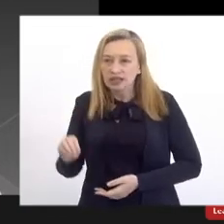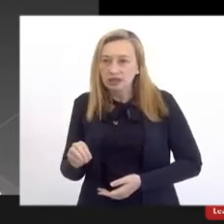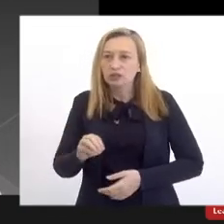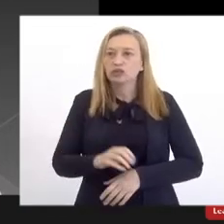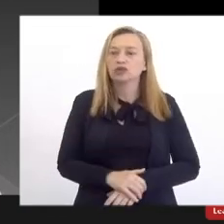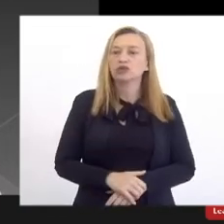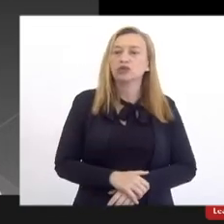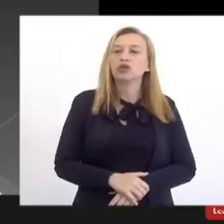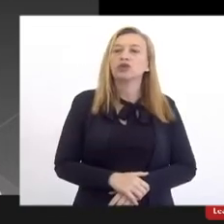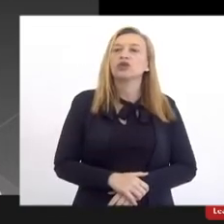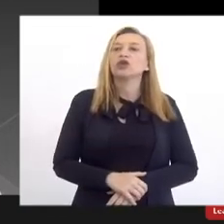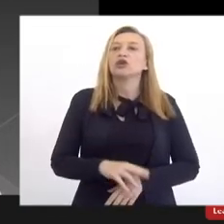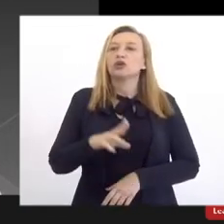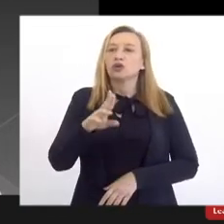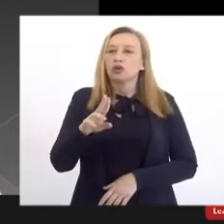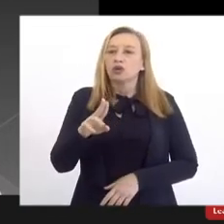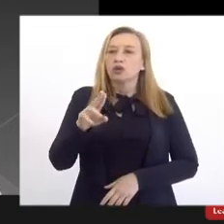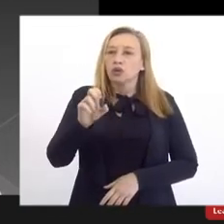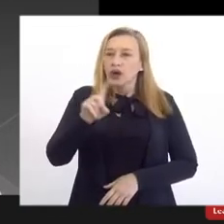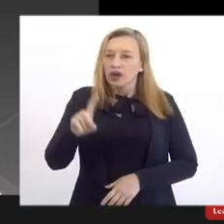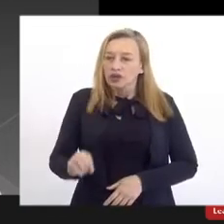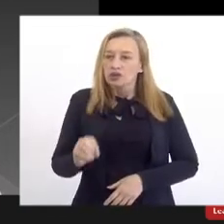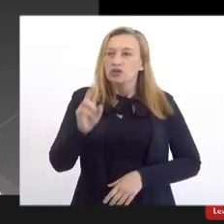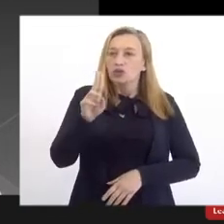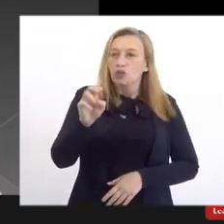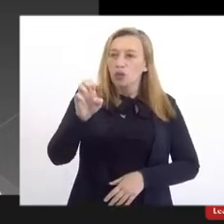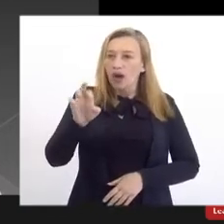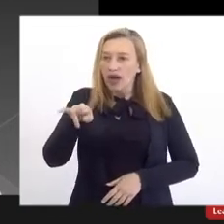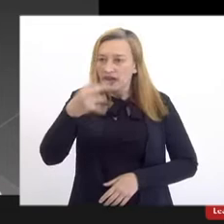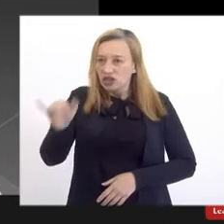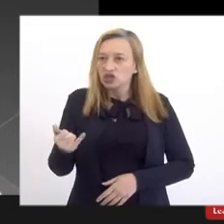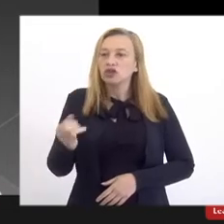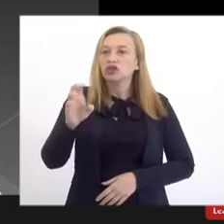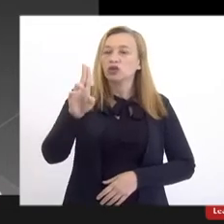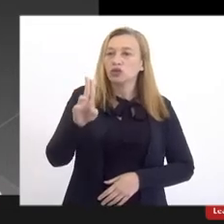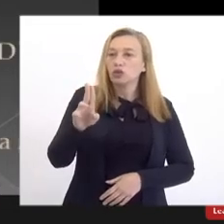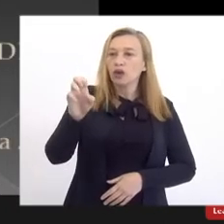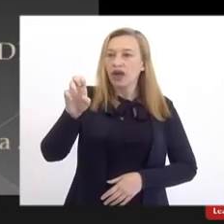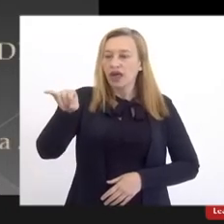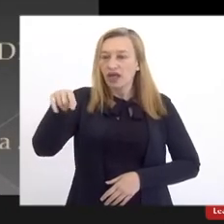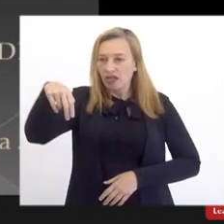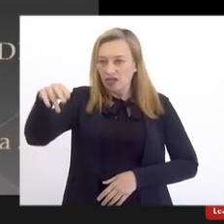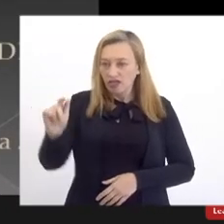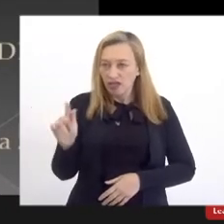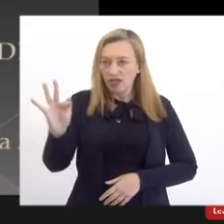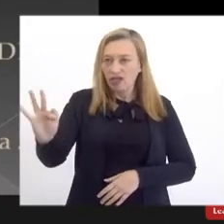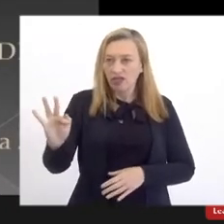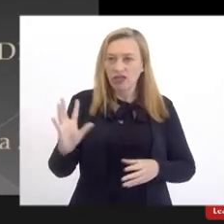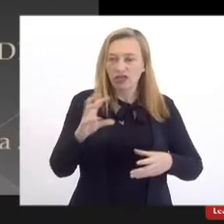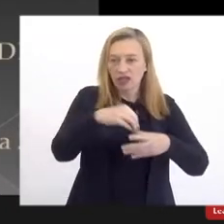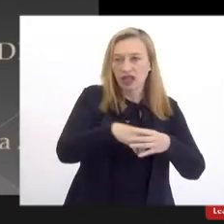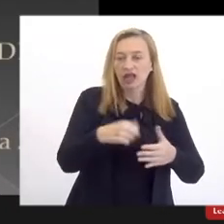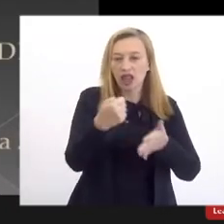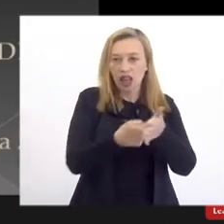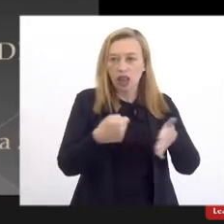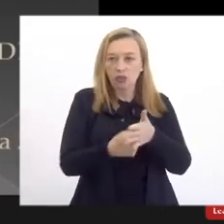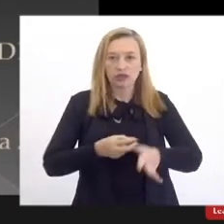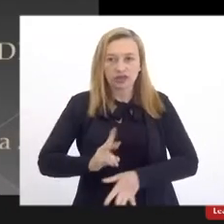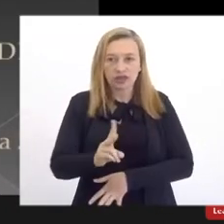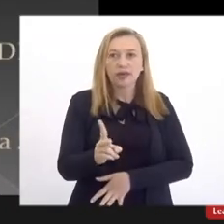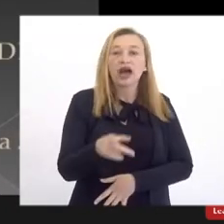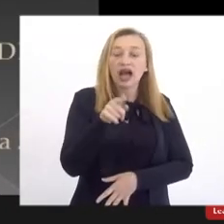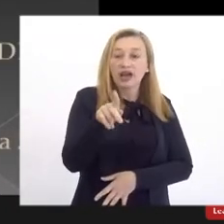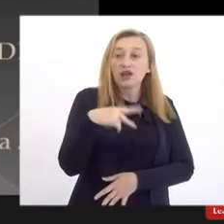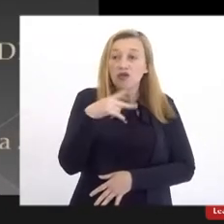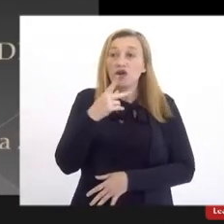o UESO, o ERGE e o ENF ainda não implementados, mas sempre em lutas. Então, aqui, eu digo para